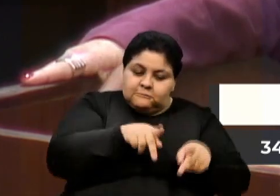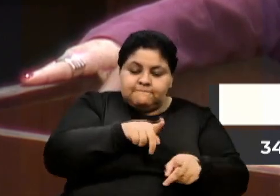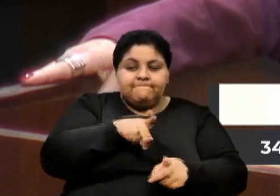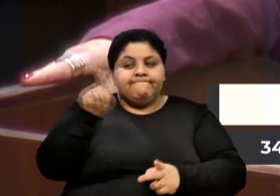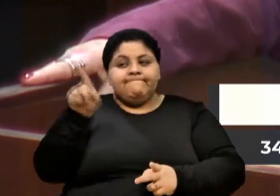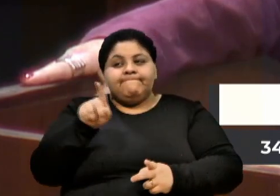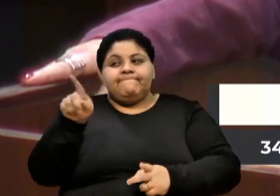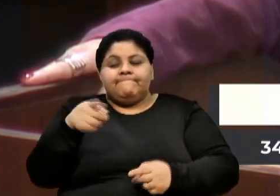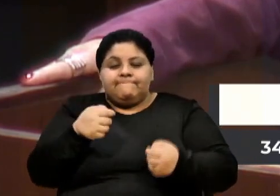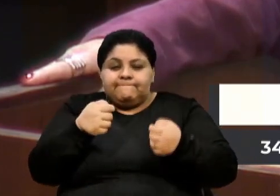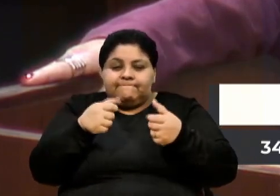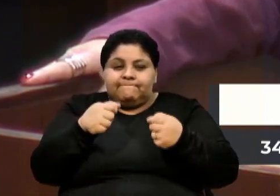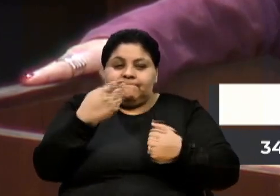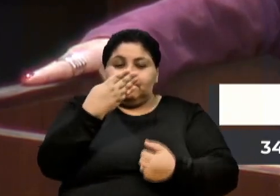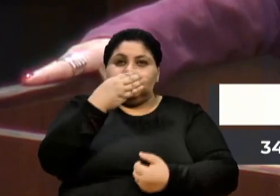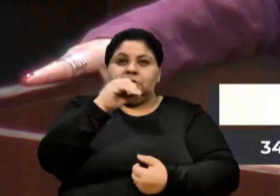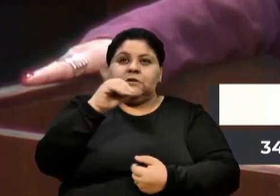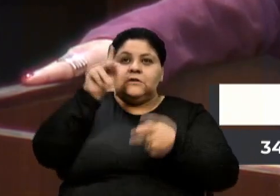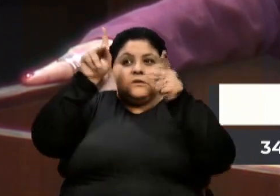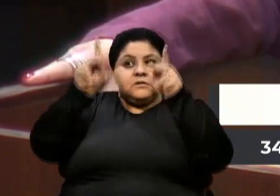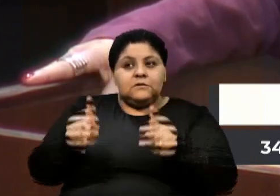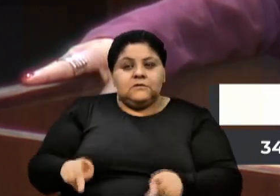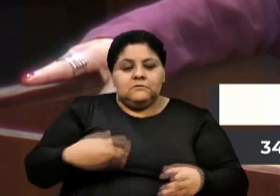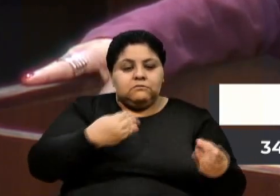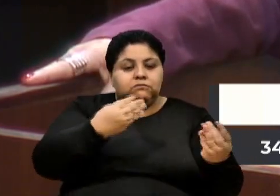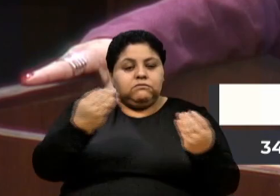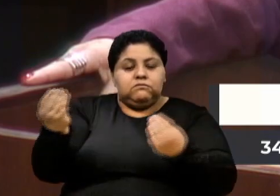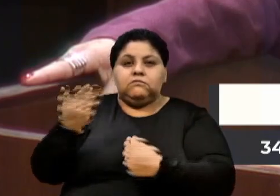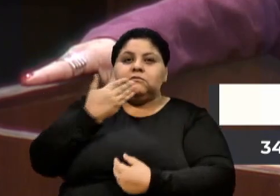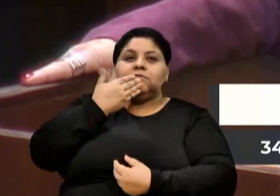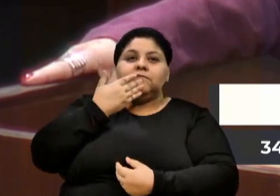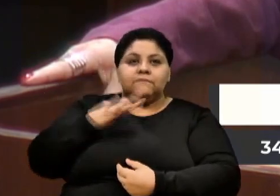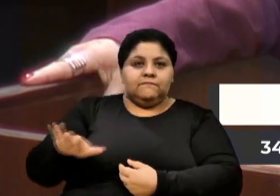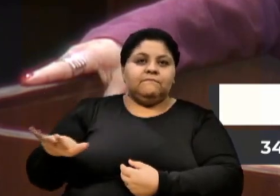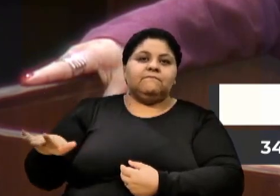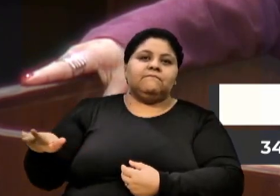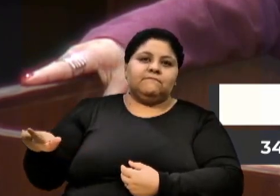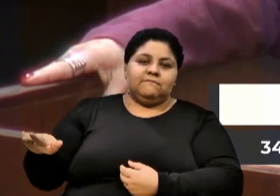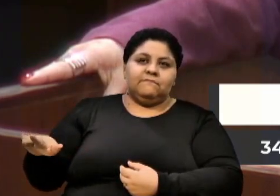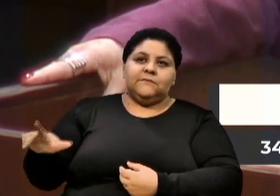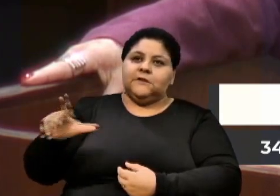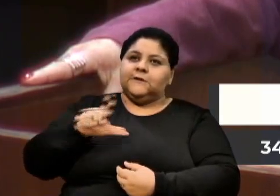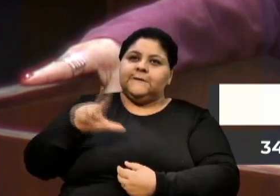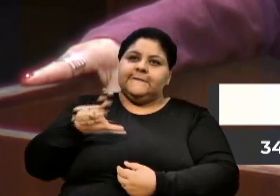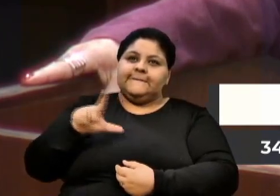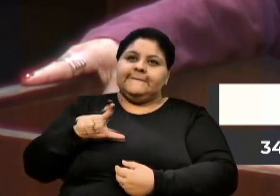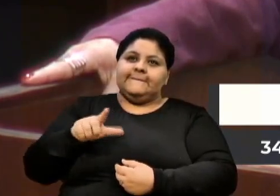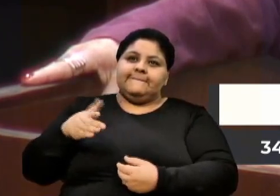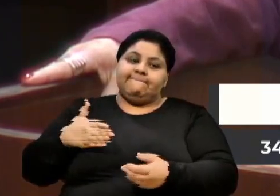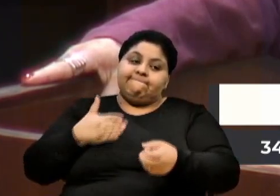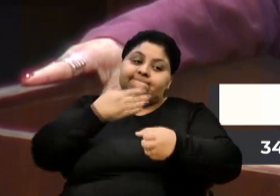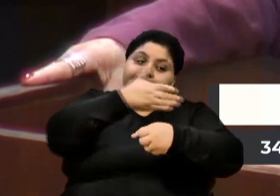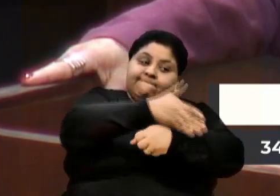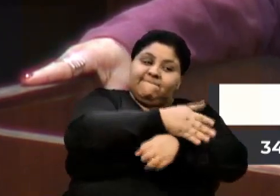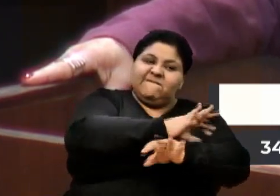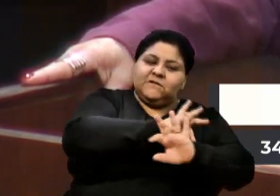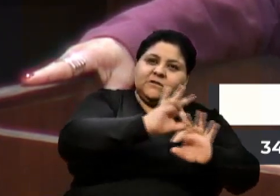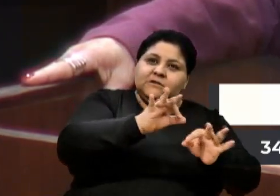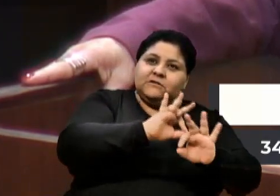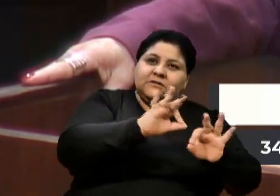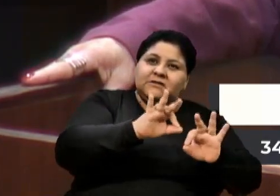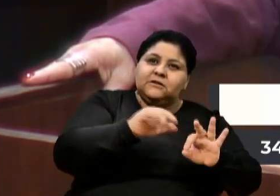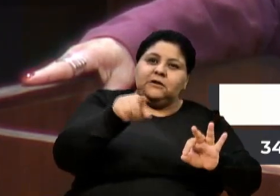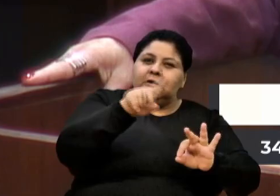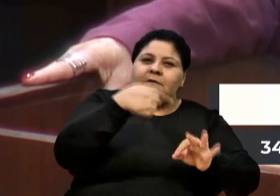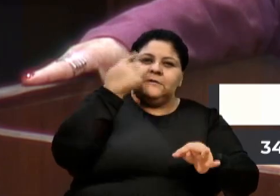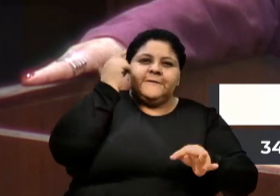de quase 40 pessoas, e muitas crianças, que não têm acesso nenhum, para ter uma ideia, elas estão localizadas no interior